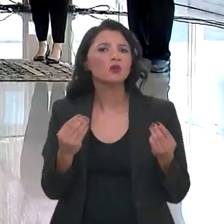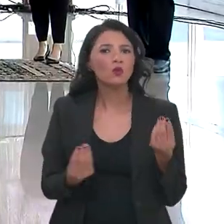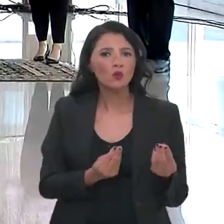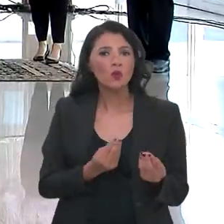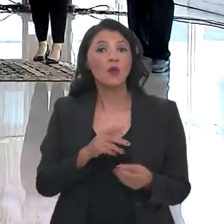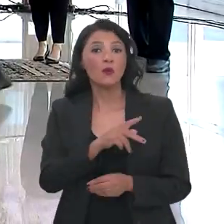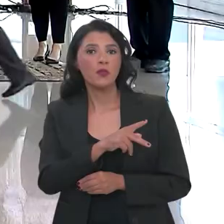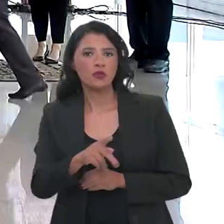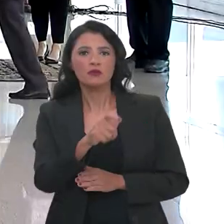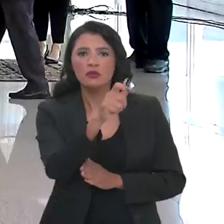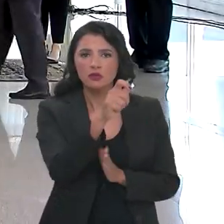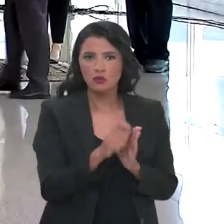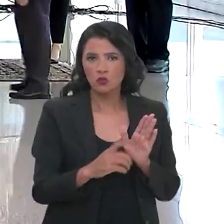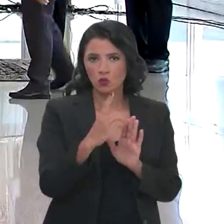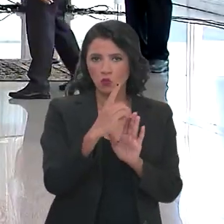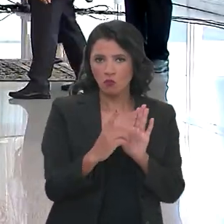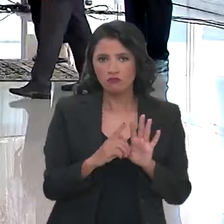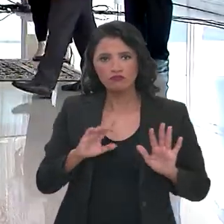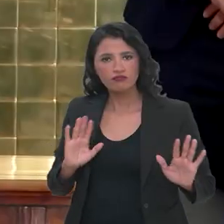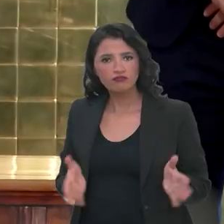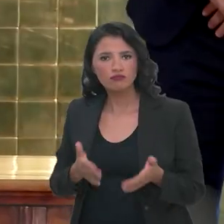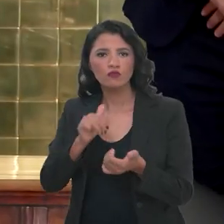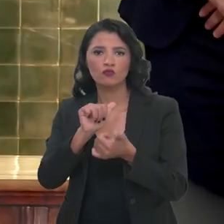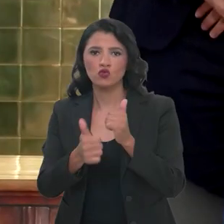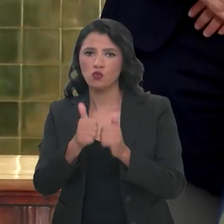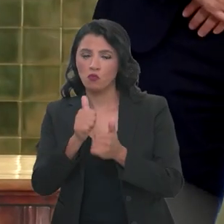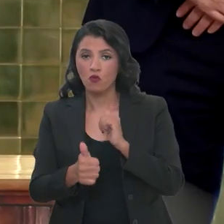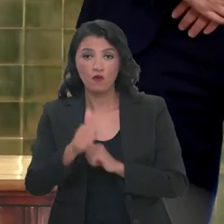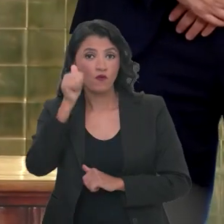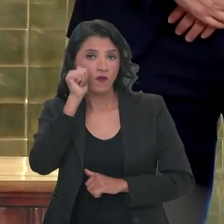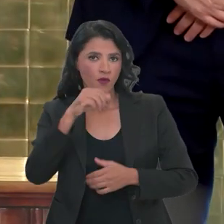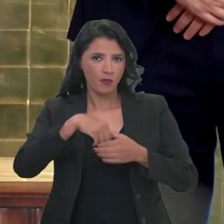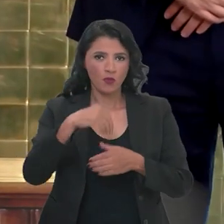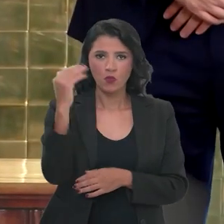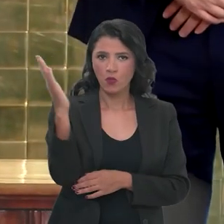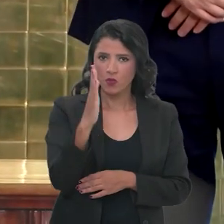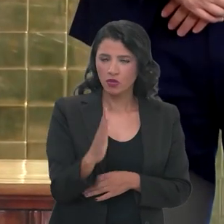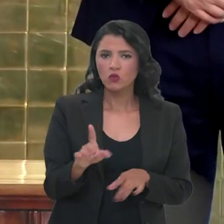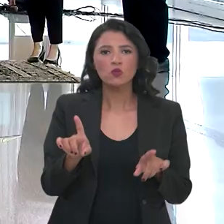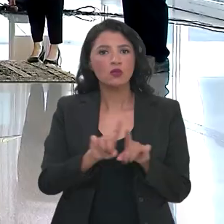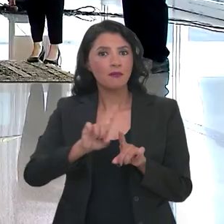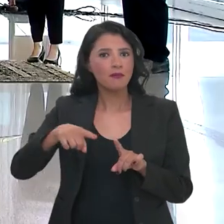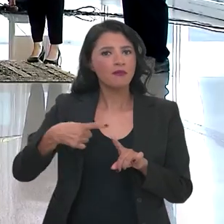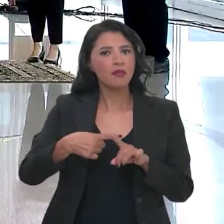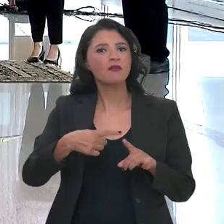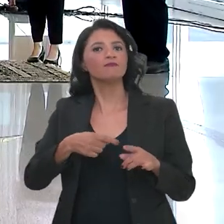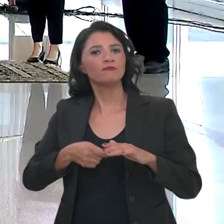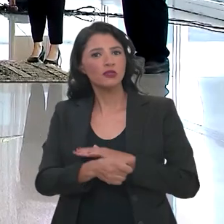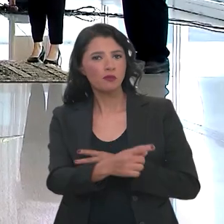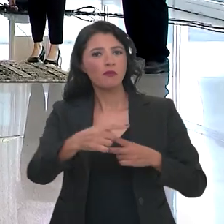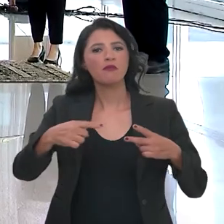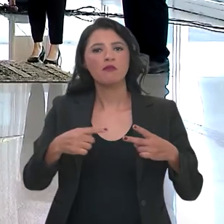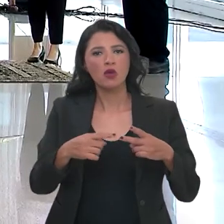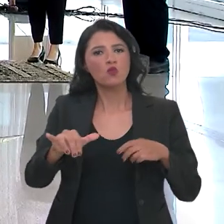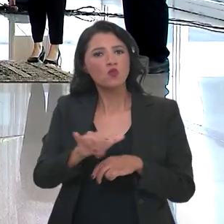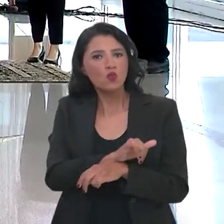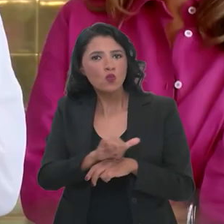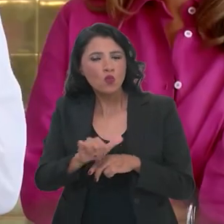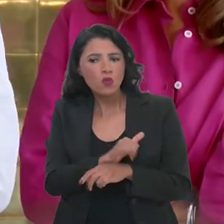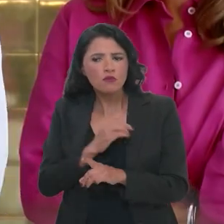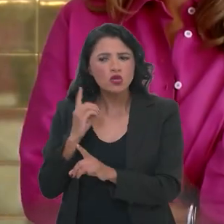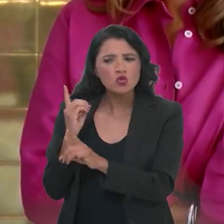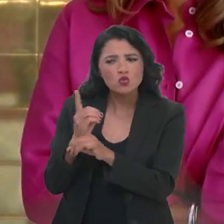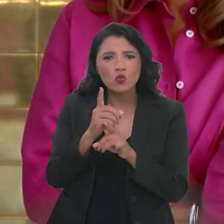aqui em Brasília, o presidente assinou o decreto para incentivar o futebol feminino no Brasil. Além de investimentos, a iniciativa prevê